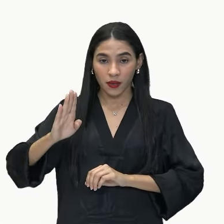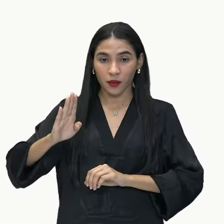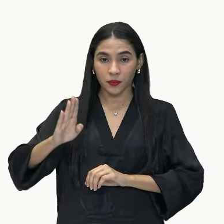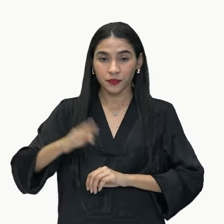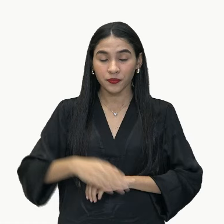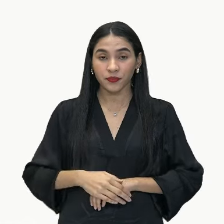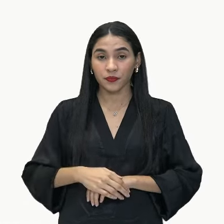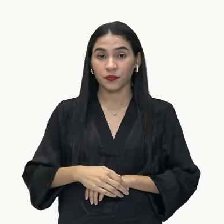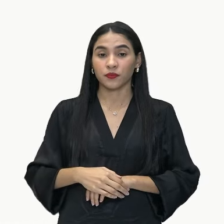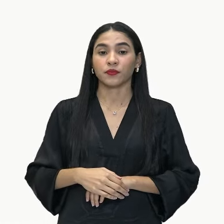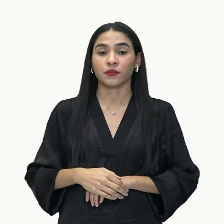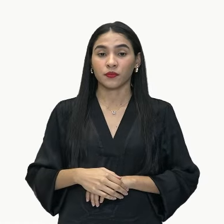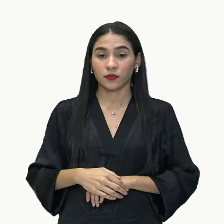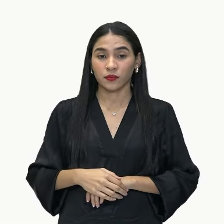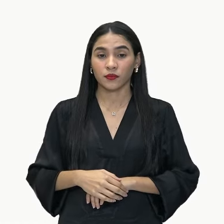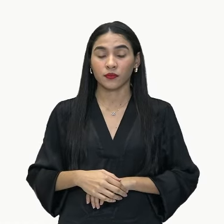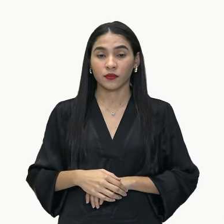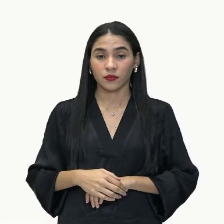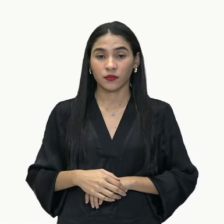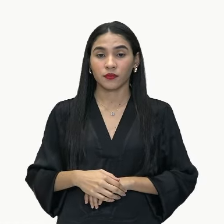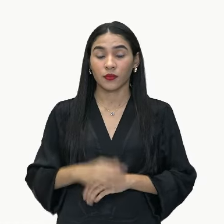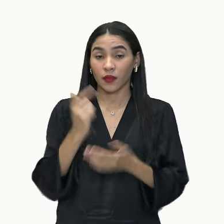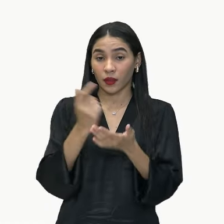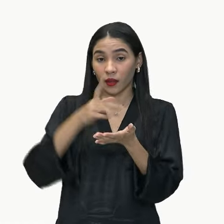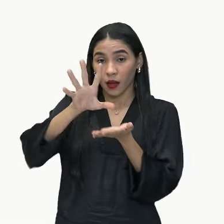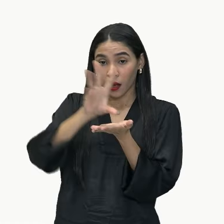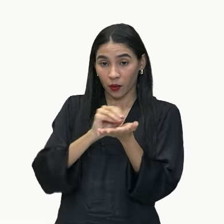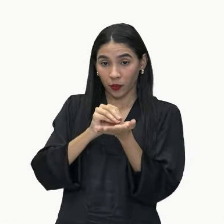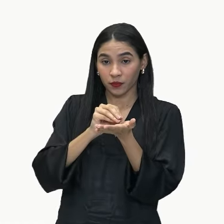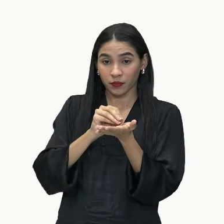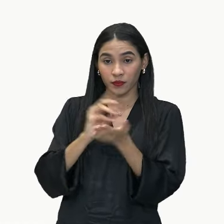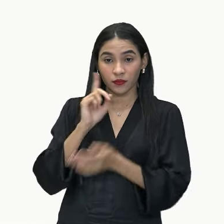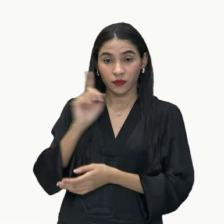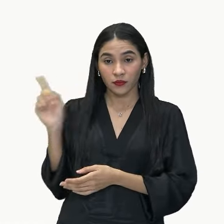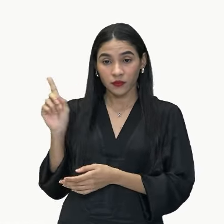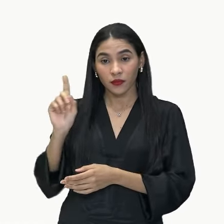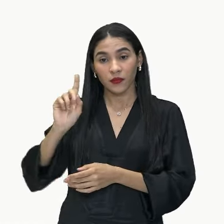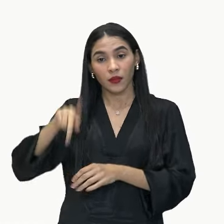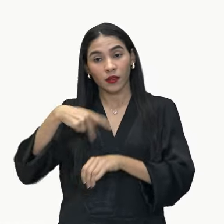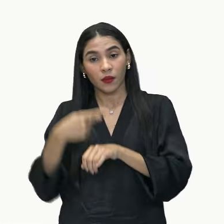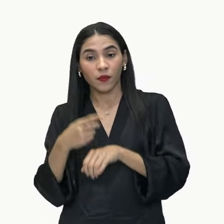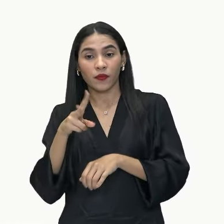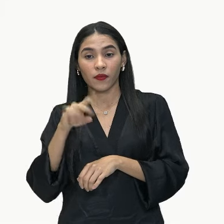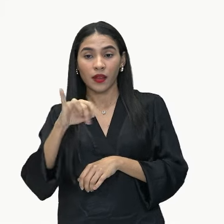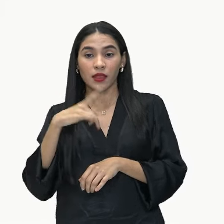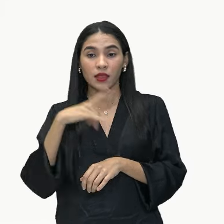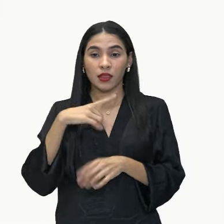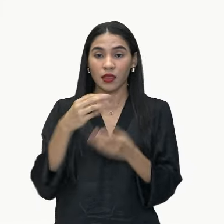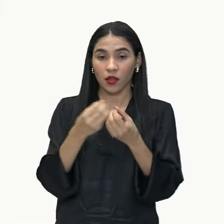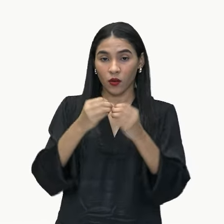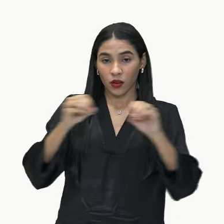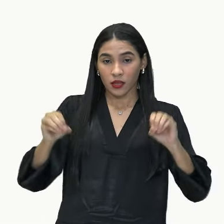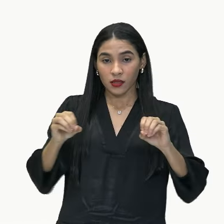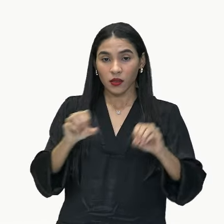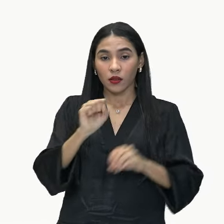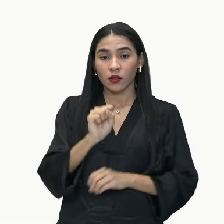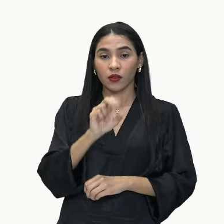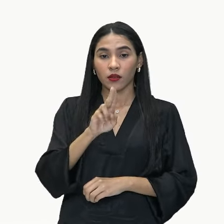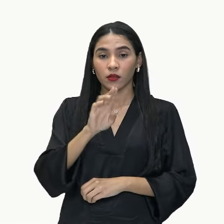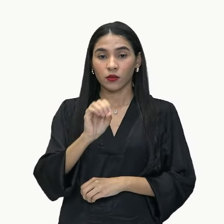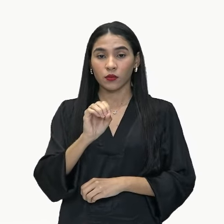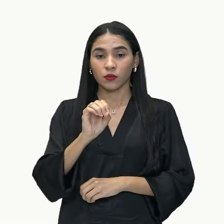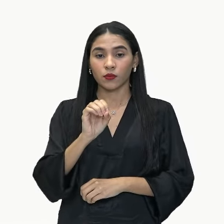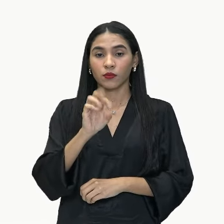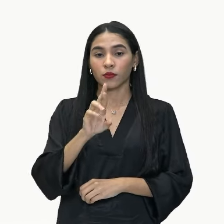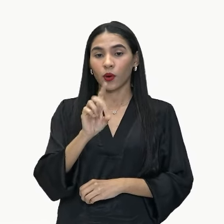tá? Guardem isso aí no caderno de vocês, anotem. E eu vou ter a oração que é a subordinada, tá?